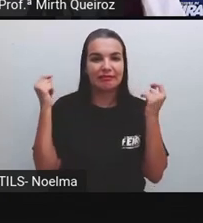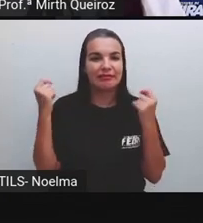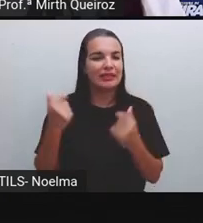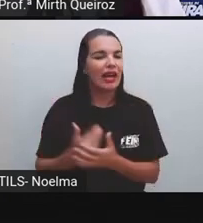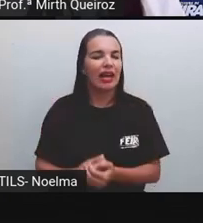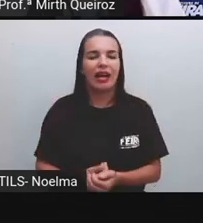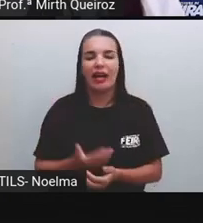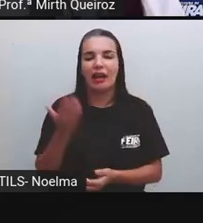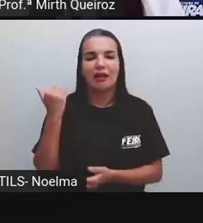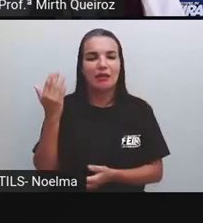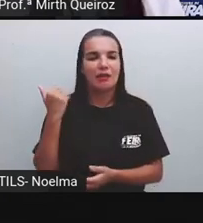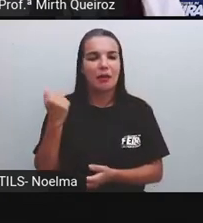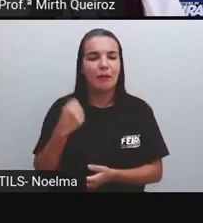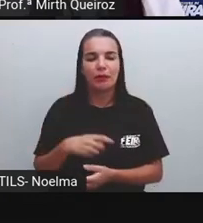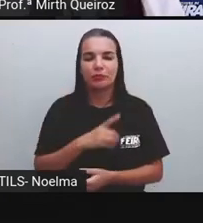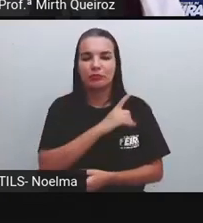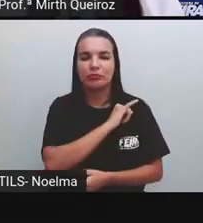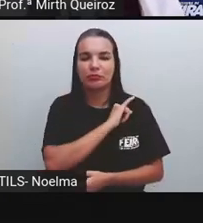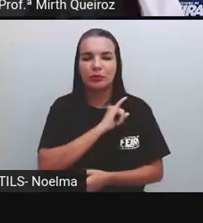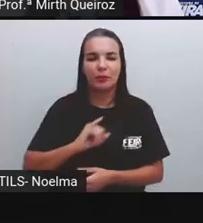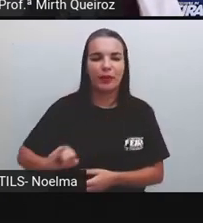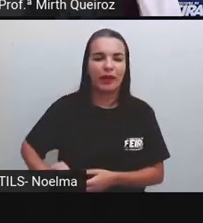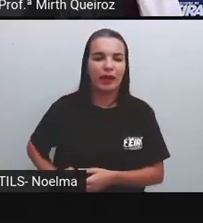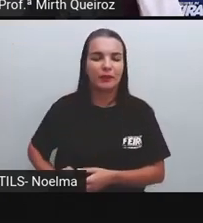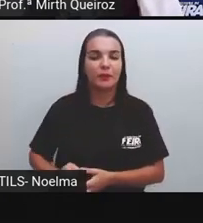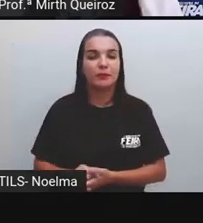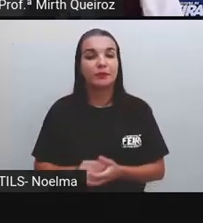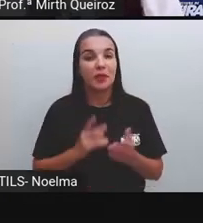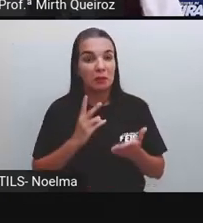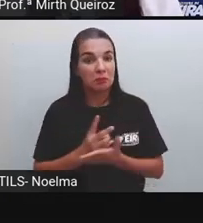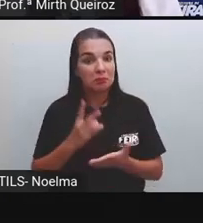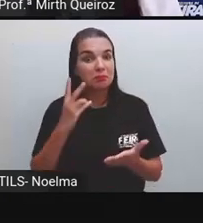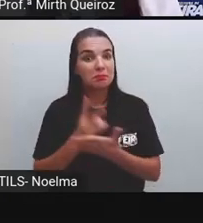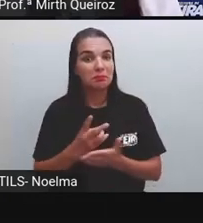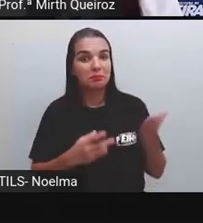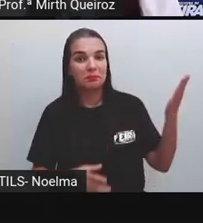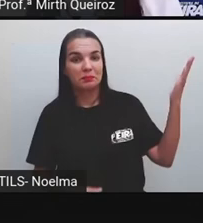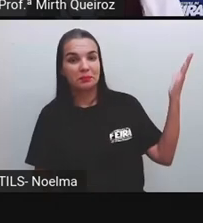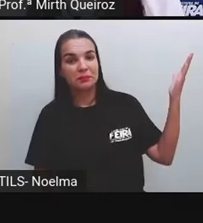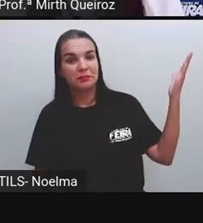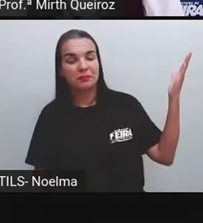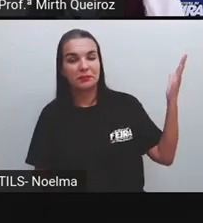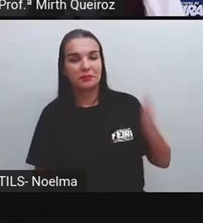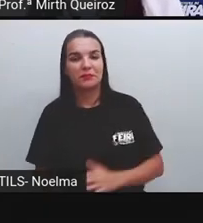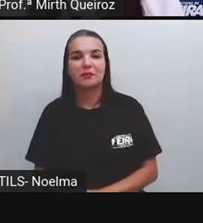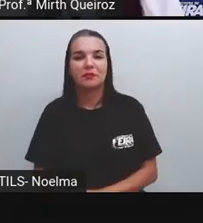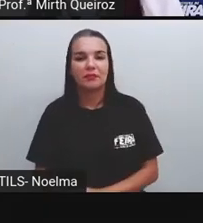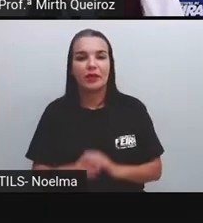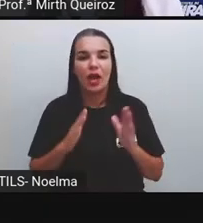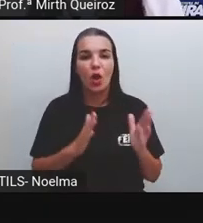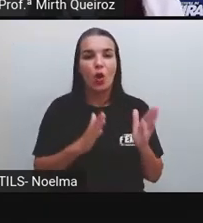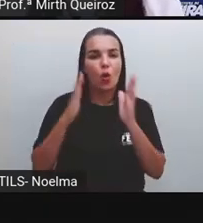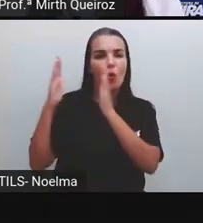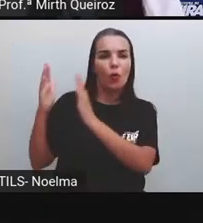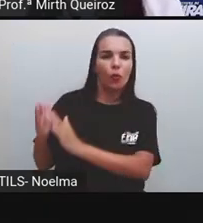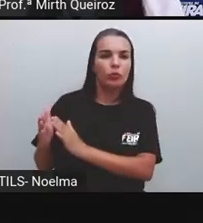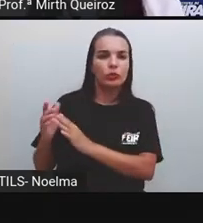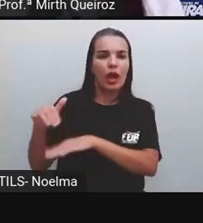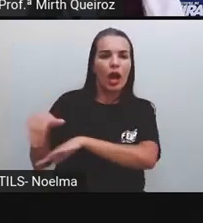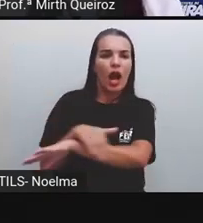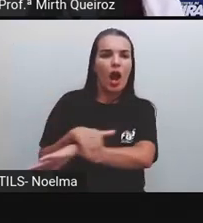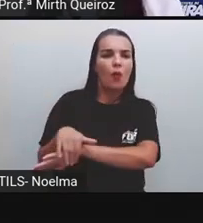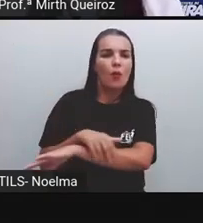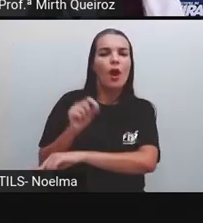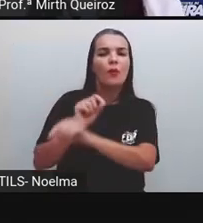bem atrás, na época de D. Pedro ainda. E ela permanece, né? Já do outro lado da rua,